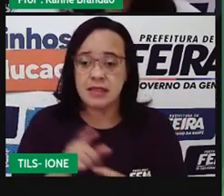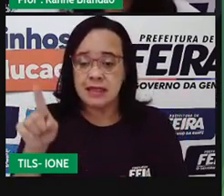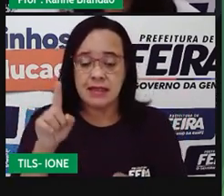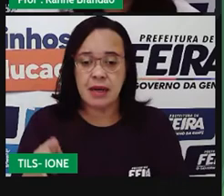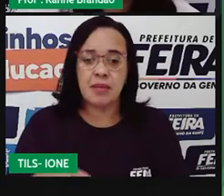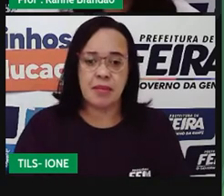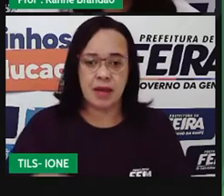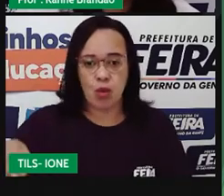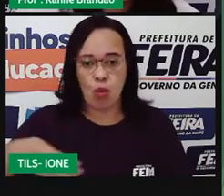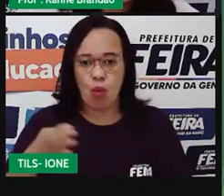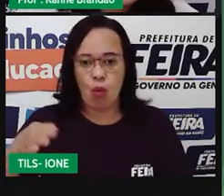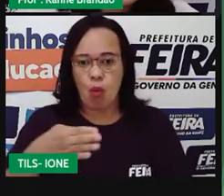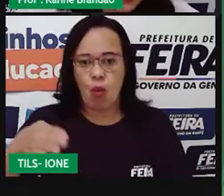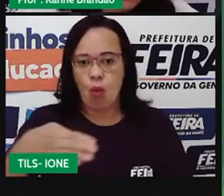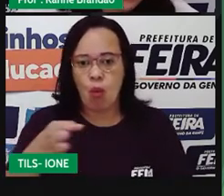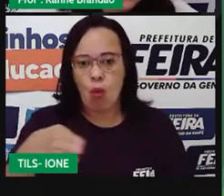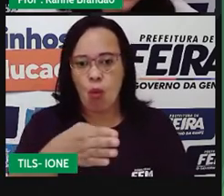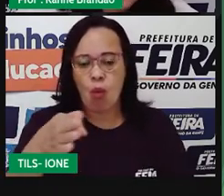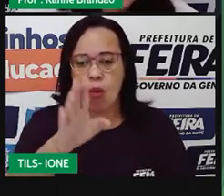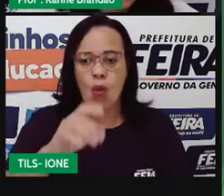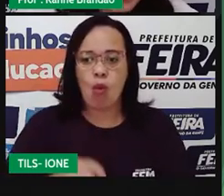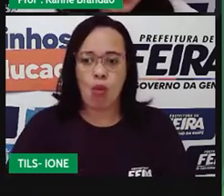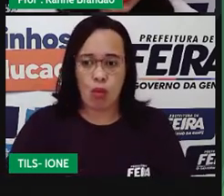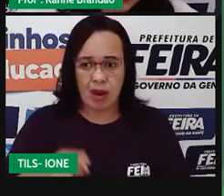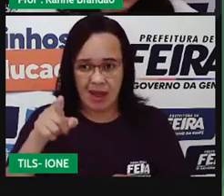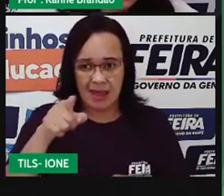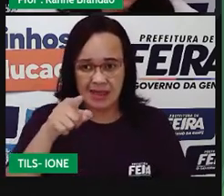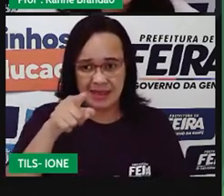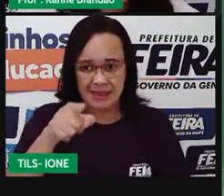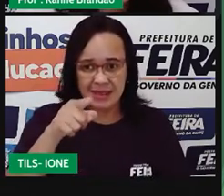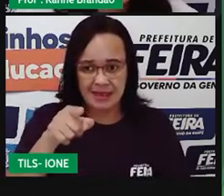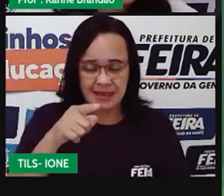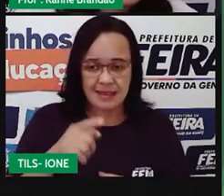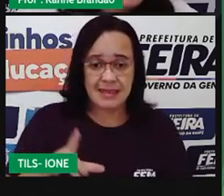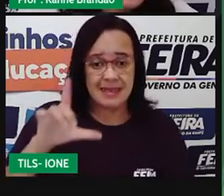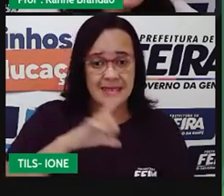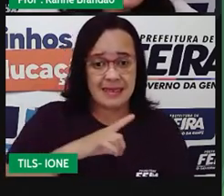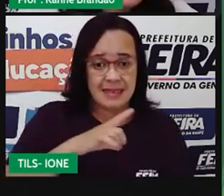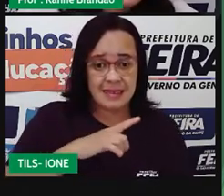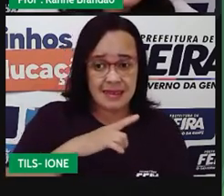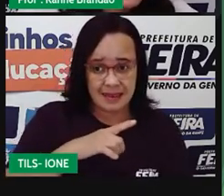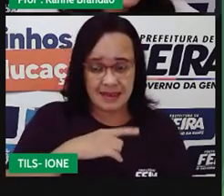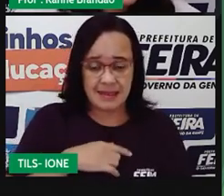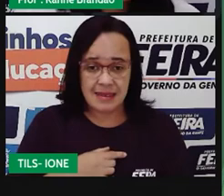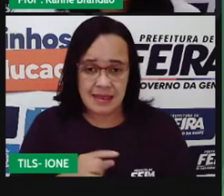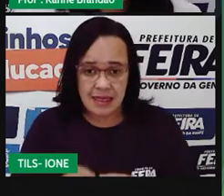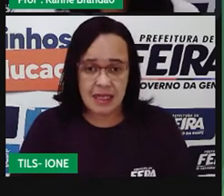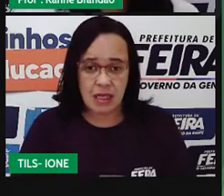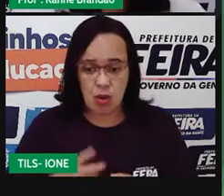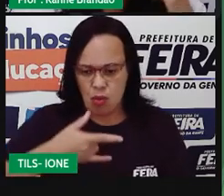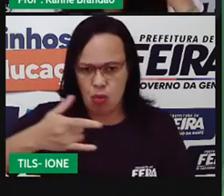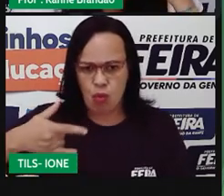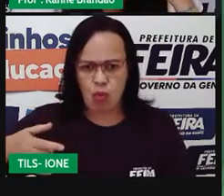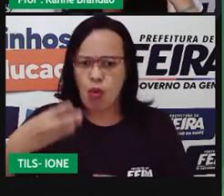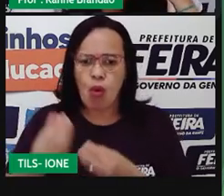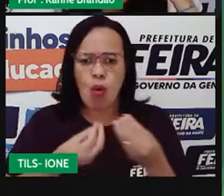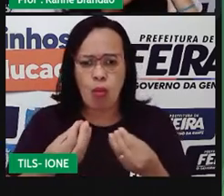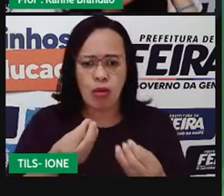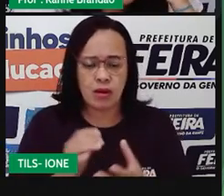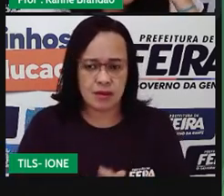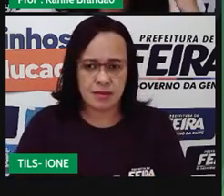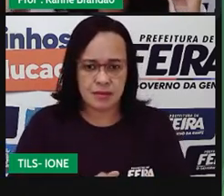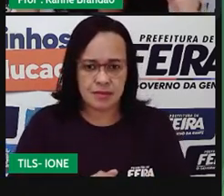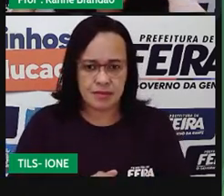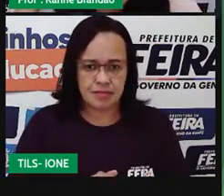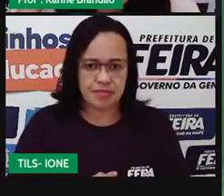elas vão se alimentar, muitas vezes, do resto do alimento do tubarão. Pró? Mas isso é uma